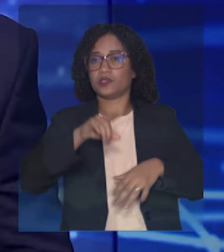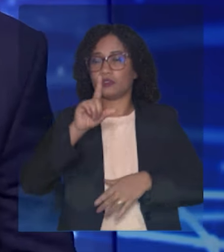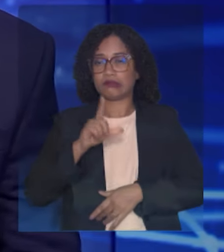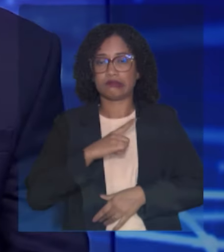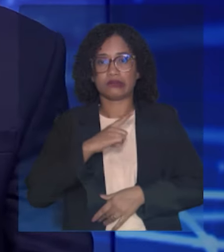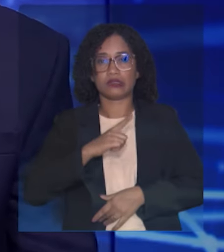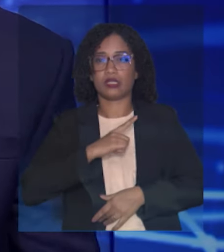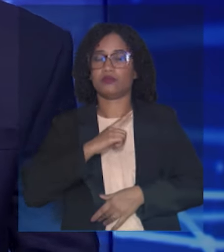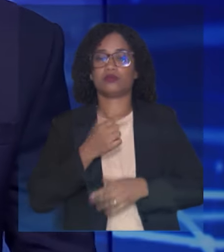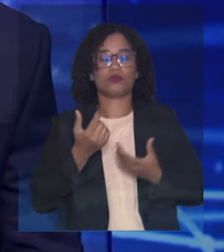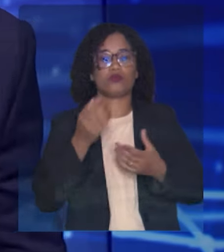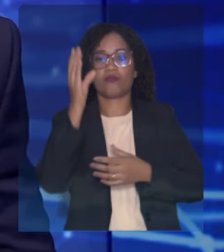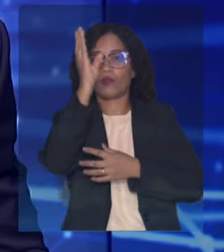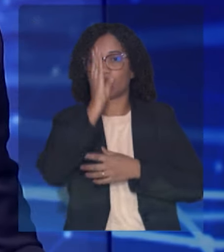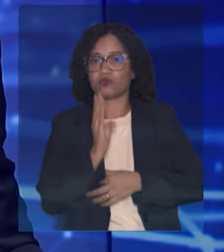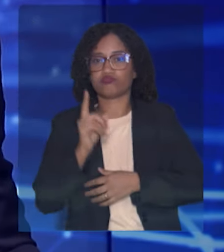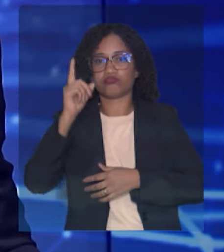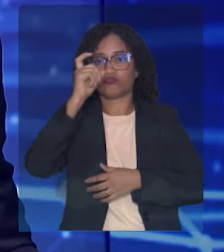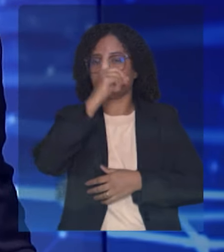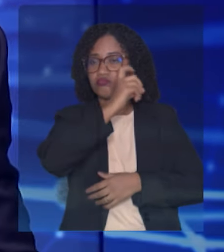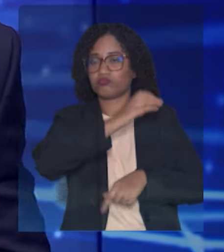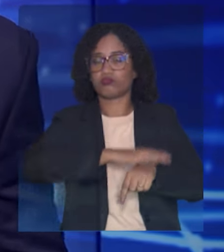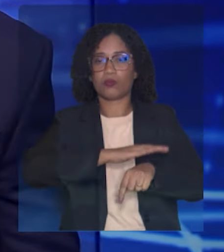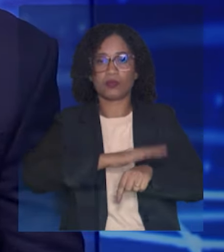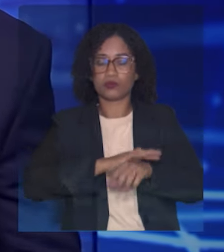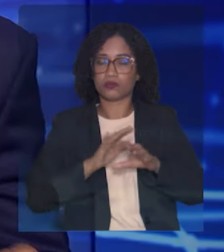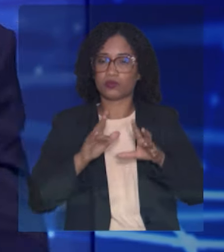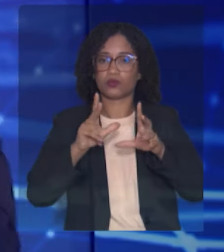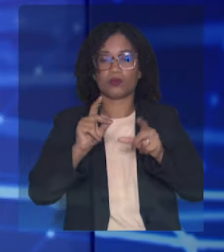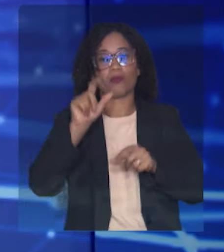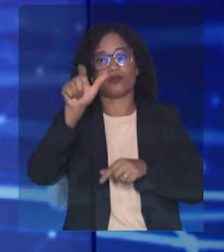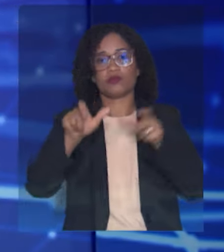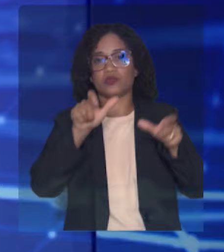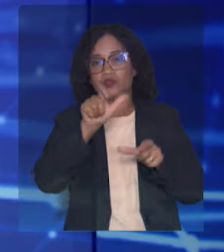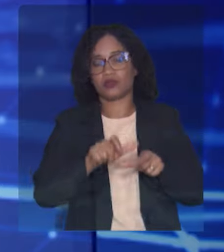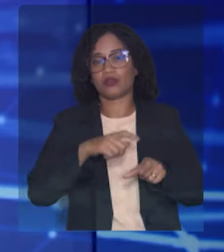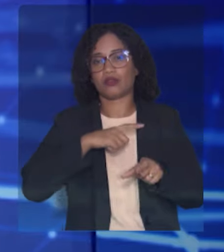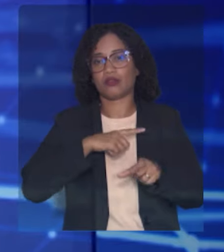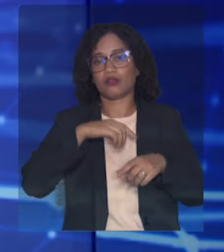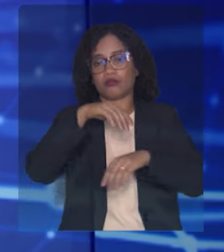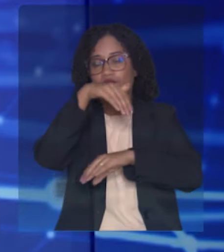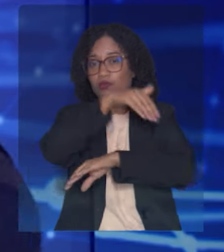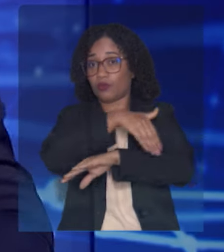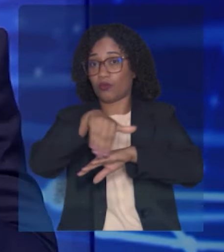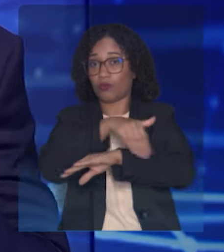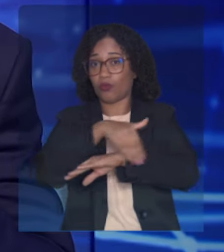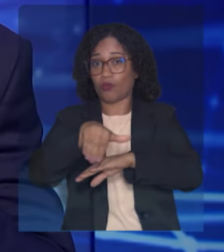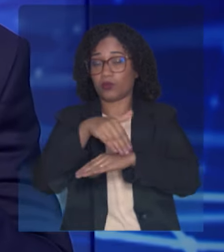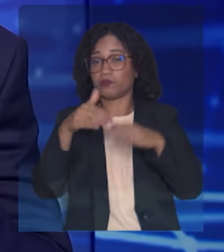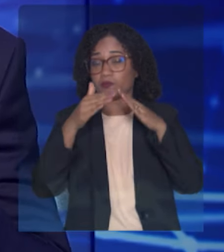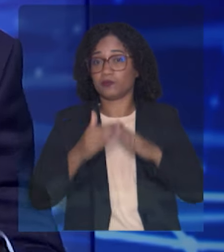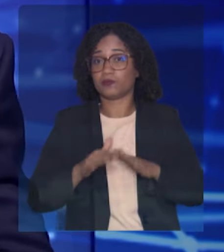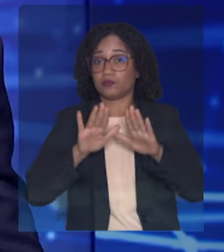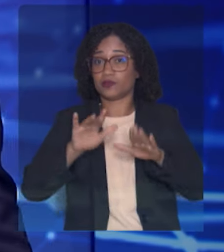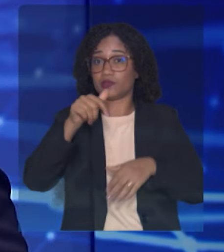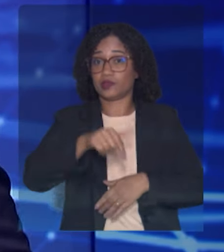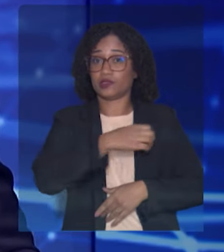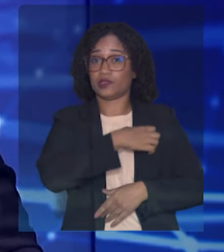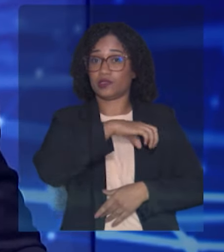das pessoas em situação de rua. Mas aqui em Salvador, após o primeiro sexto da história que nós realizamos,